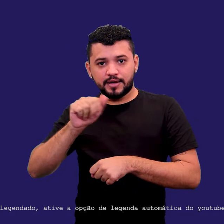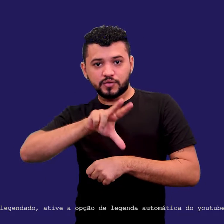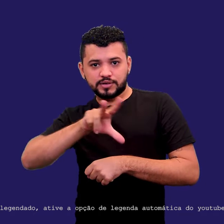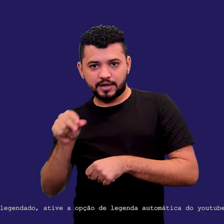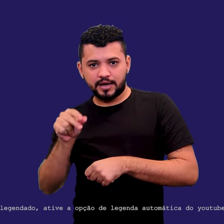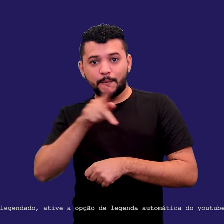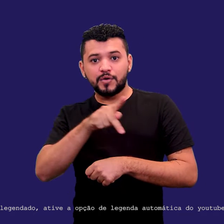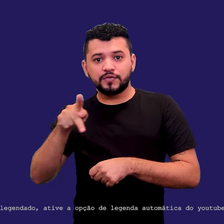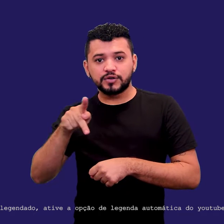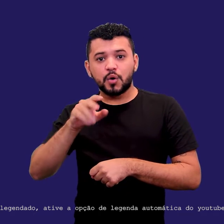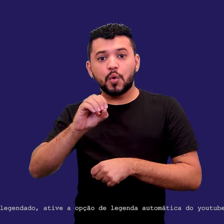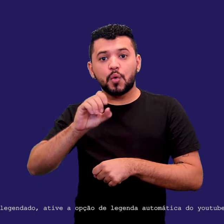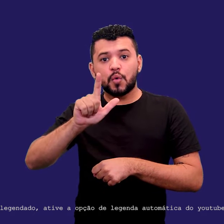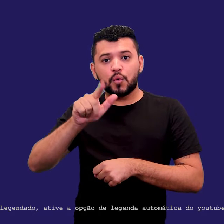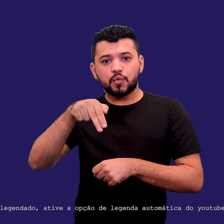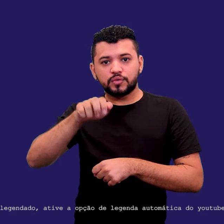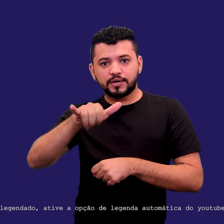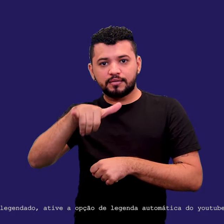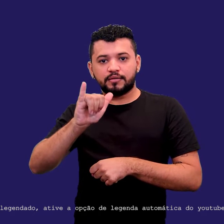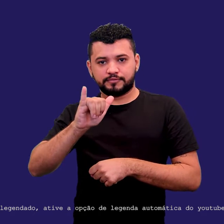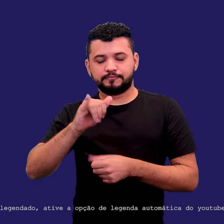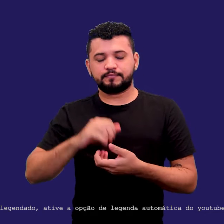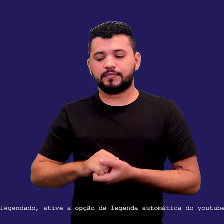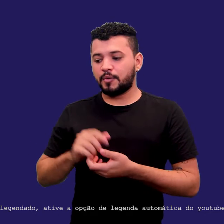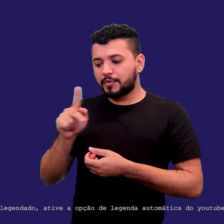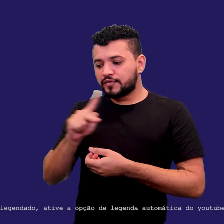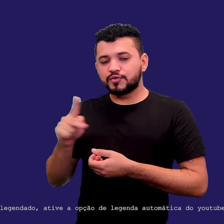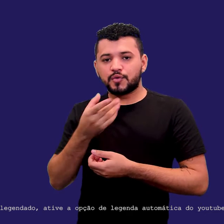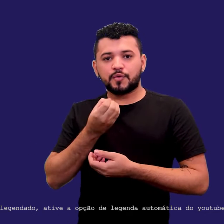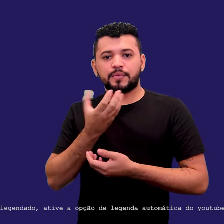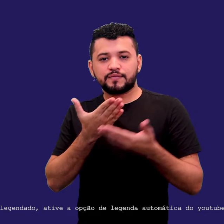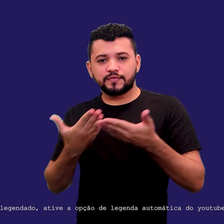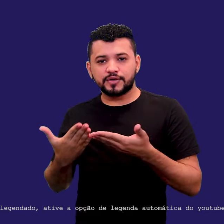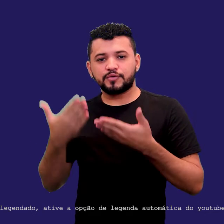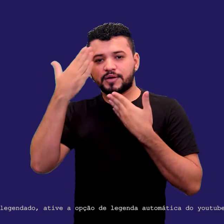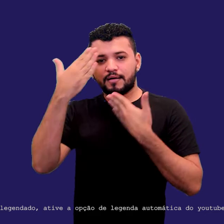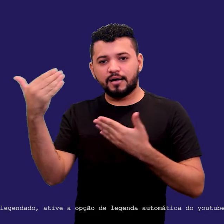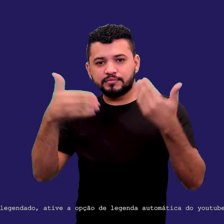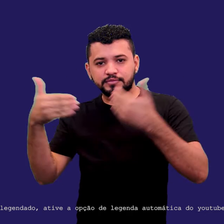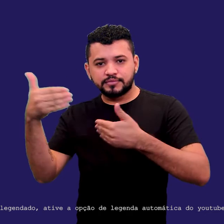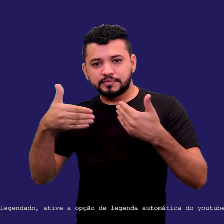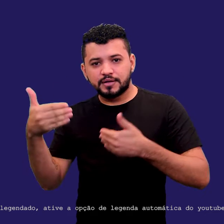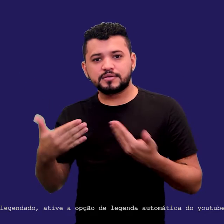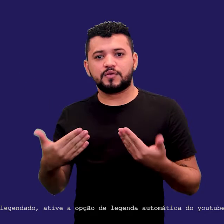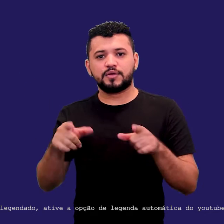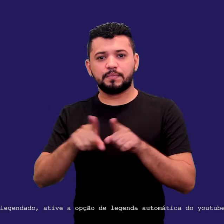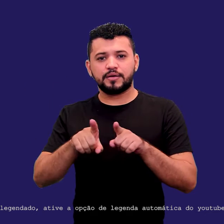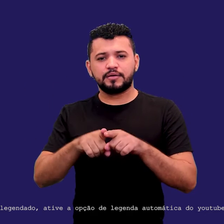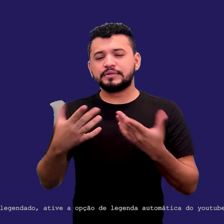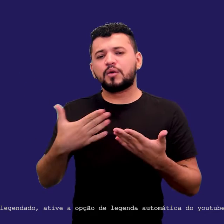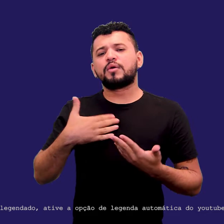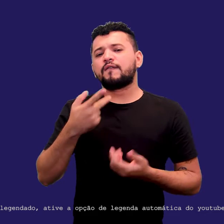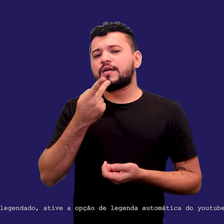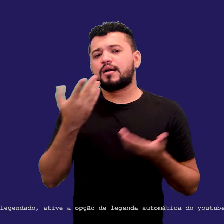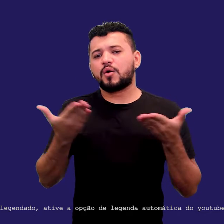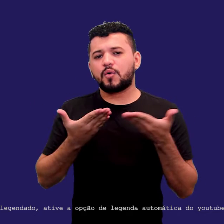Senac, professor Oney Bruno da Silveira. Oney, obrigada pela participação nesse podcast, nesse bate-papo. Isso que eu